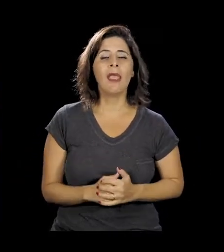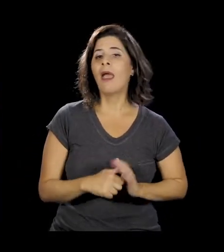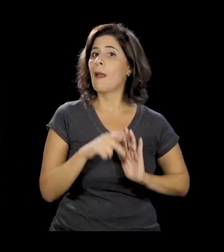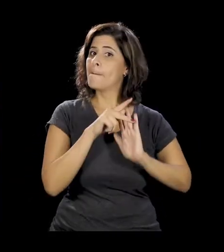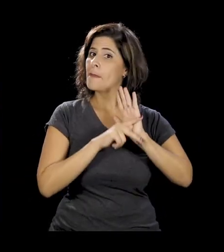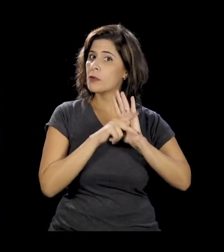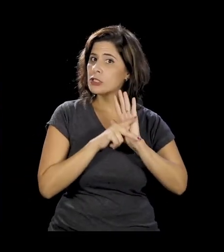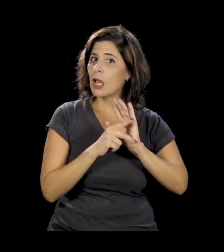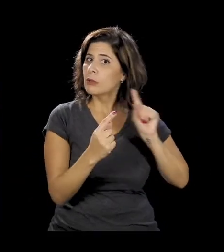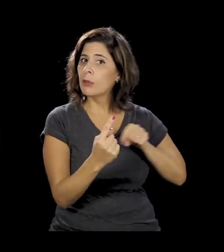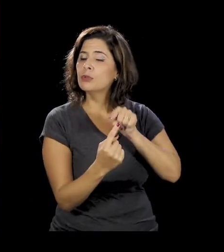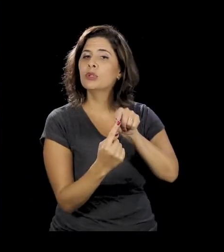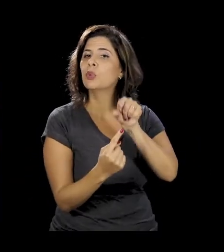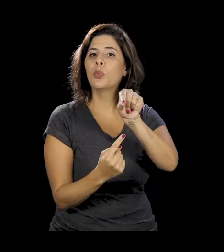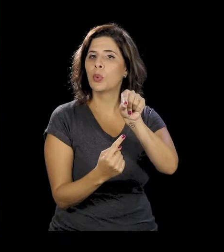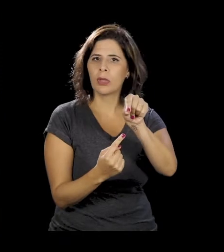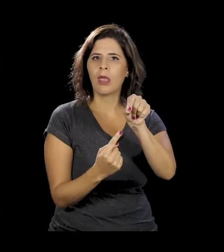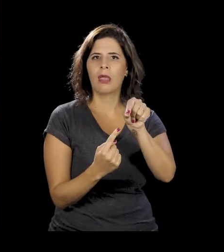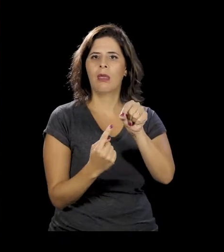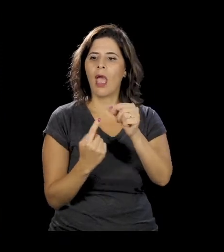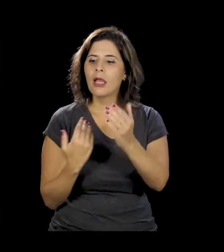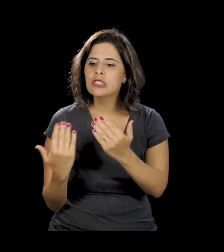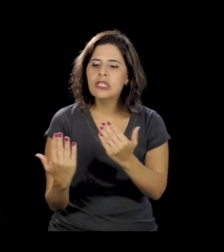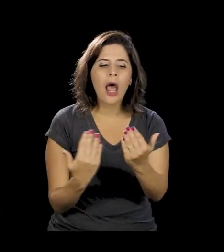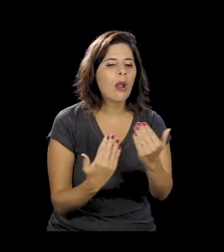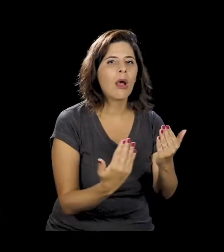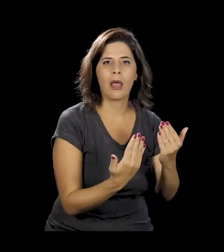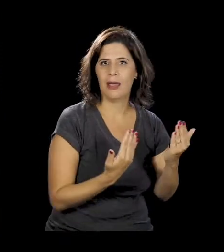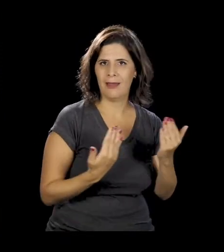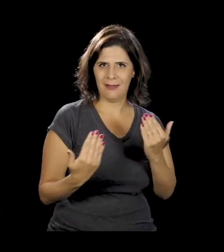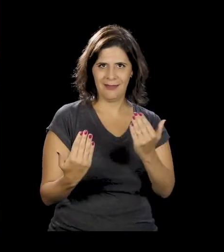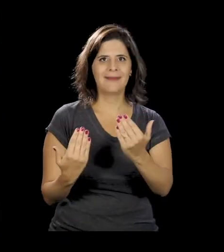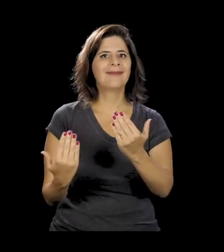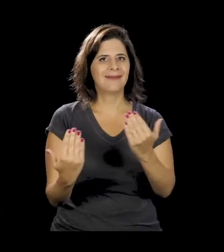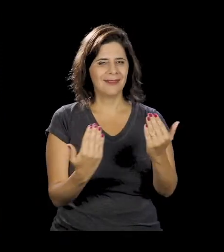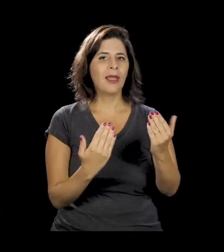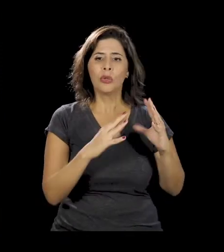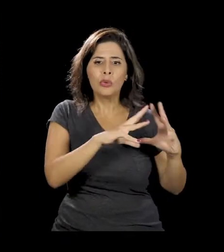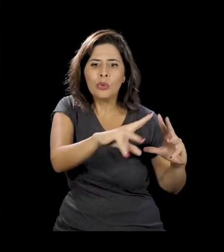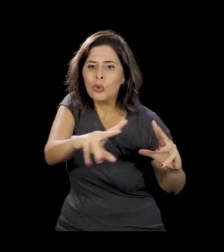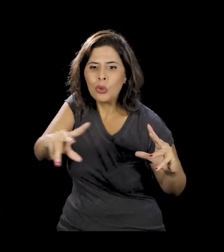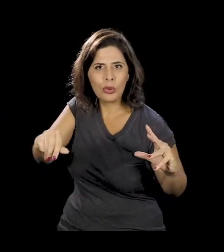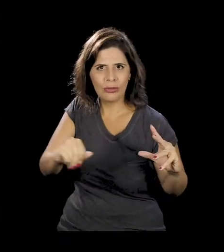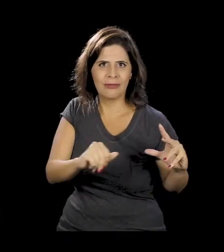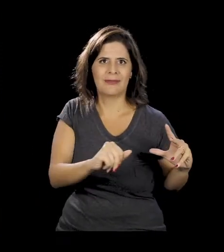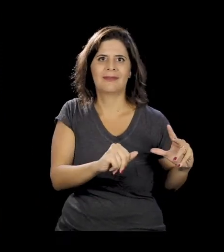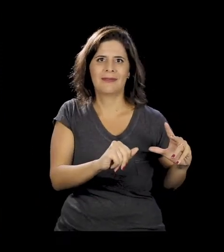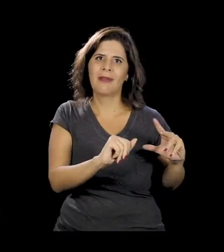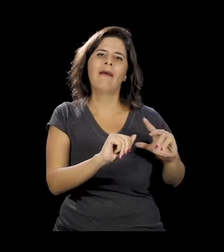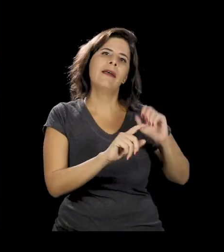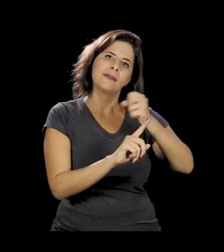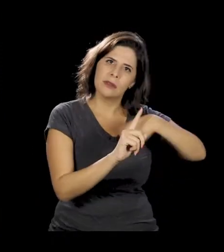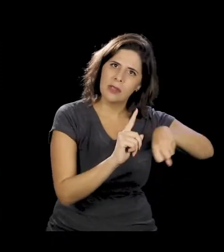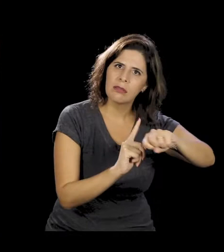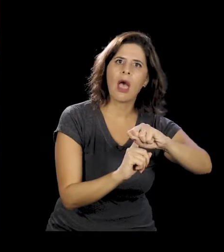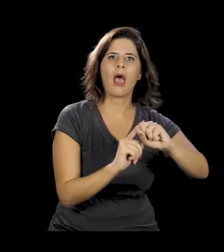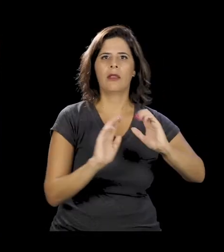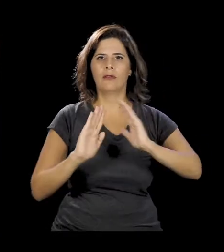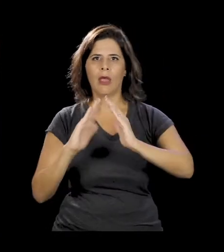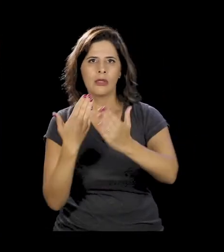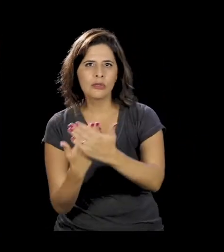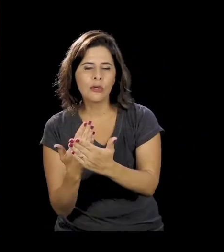função de dialogar com as partes, com todos os envolvidos. Na situação, a sociedade,